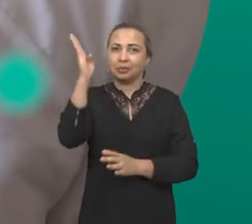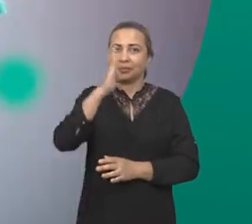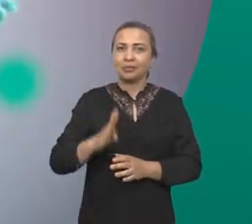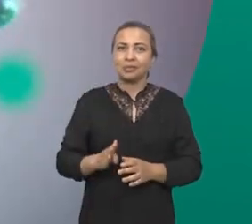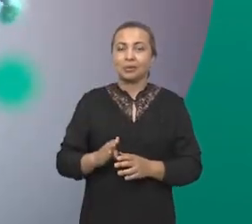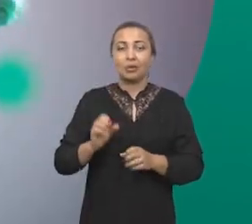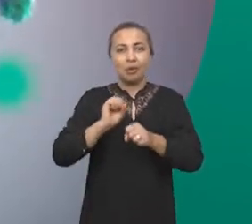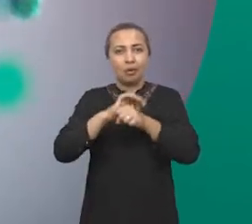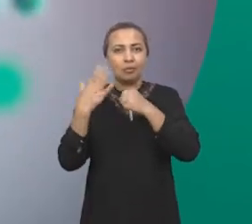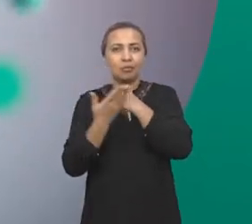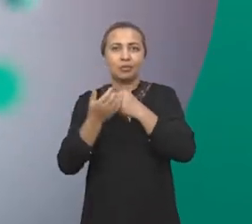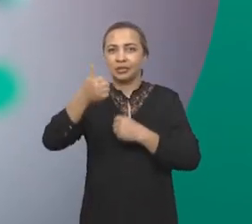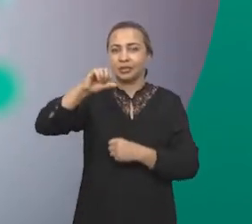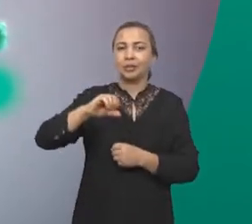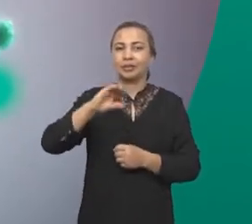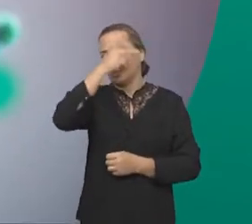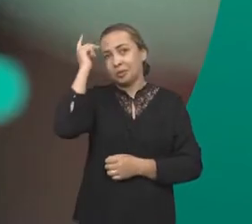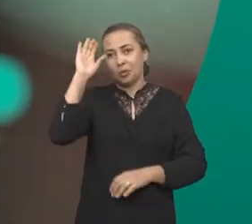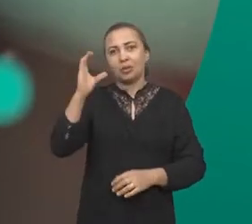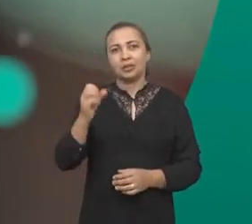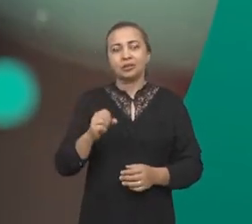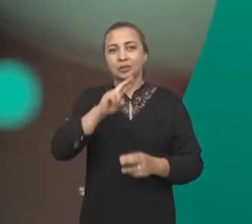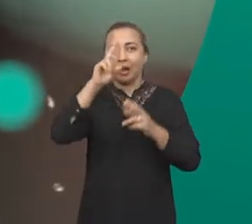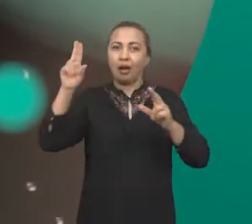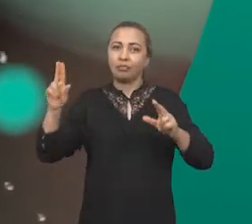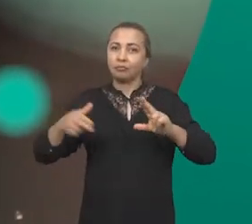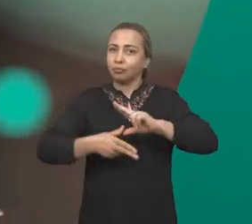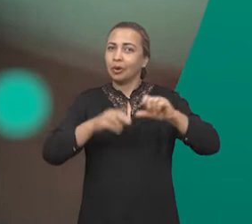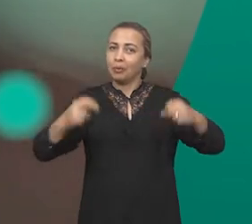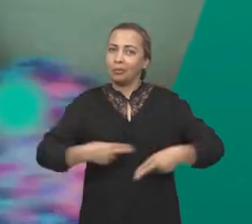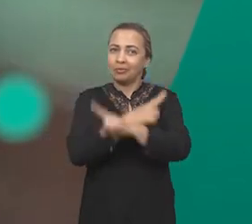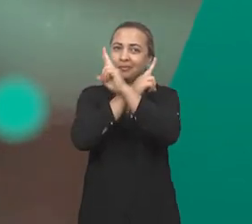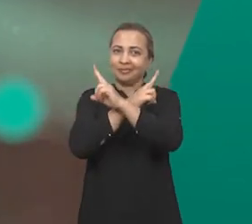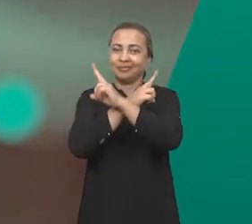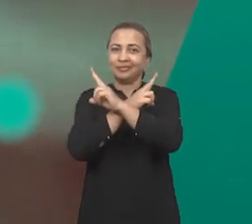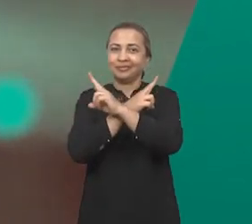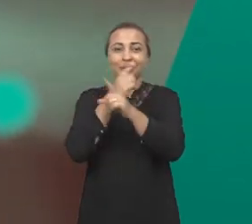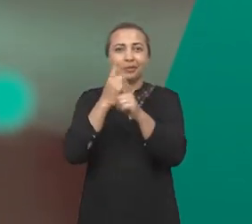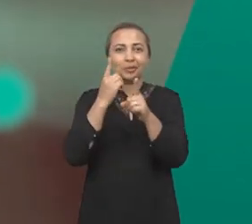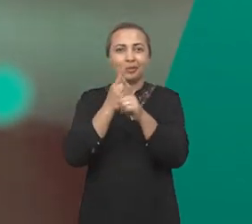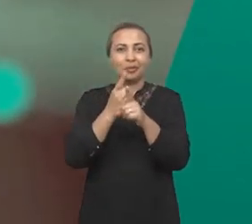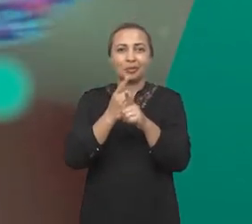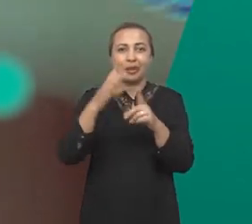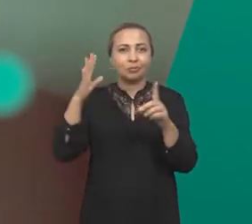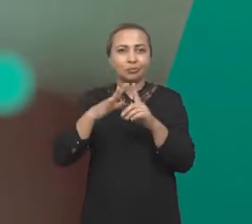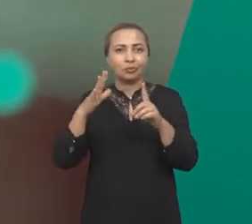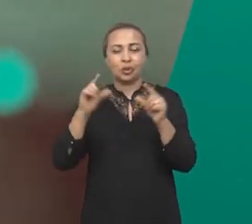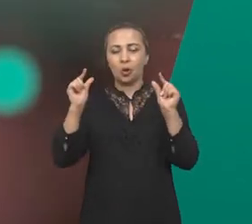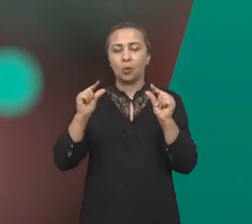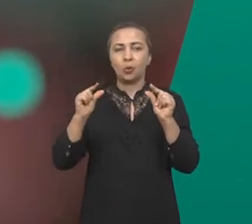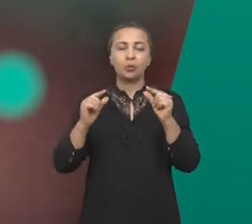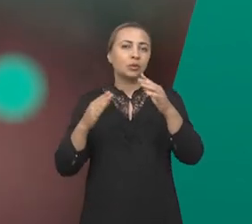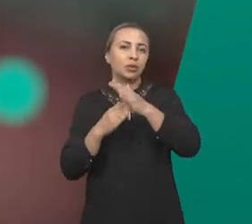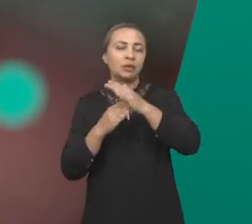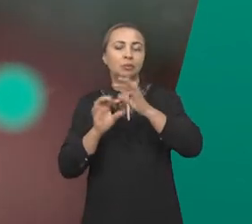Brasil. Sobre o combate à Covid-19, cientistas da Universidade Estadual do Sudoeste da Bahia identificam os